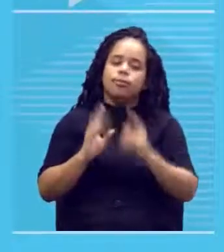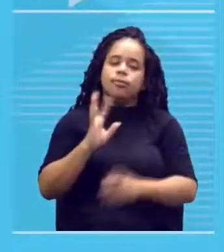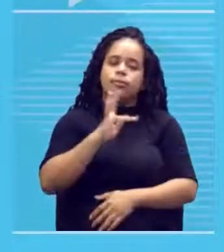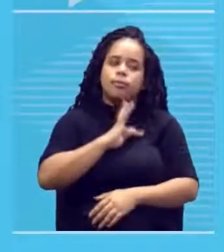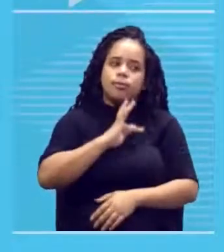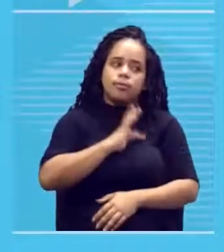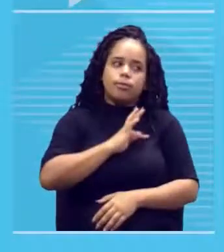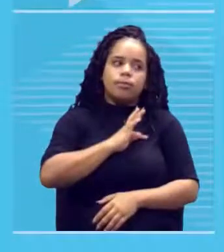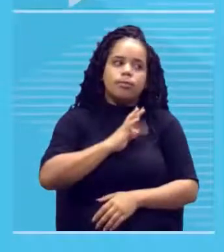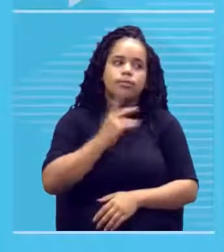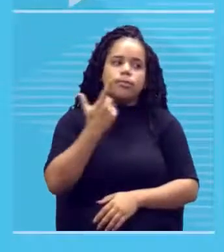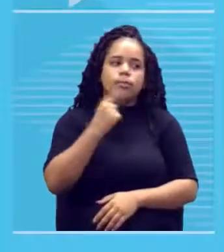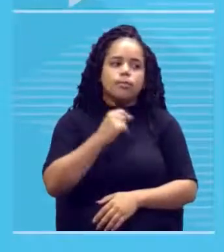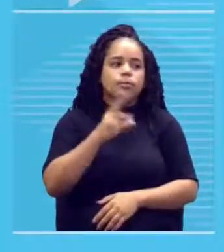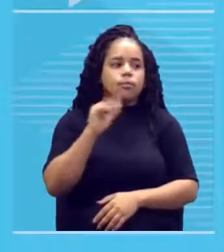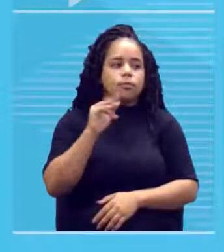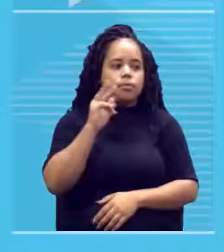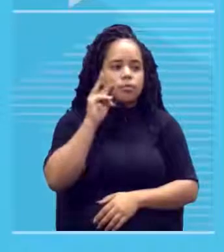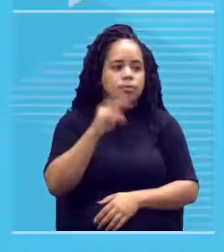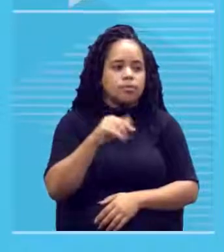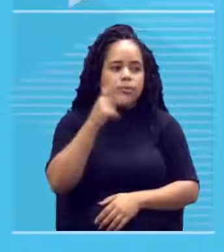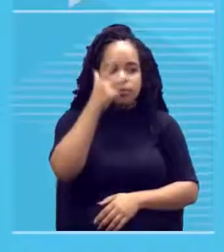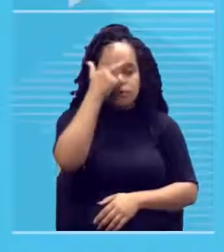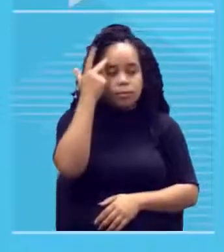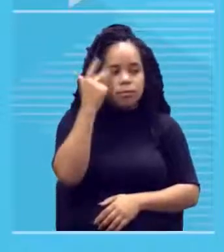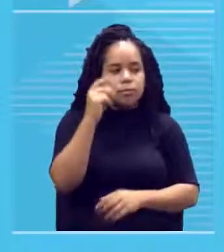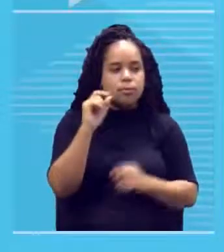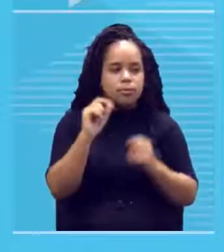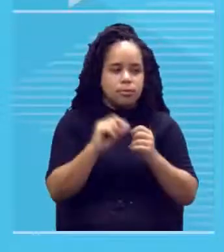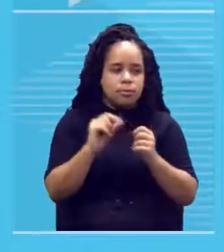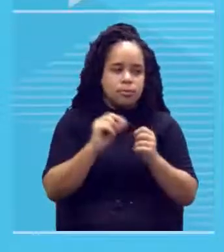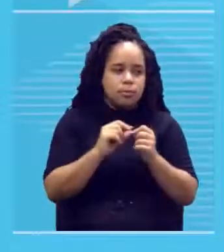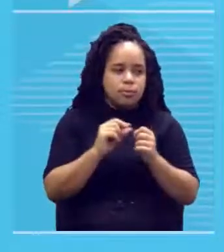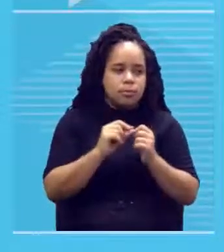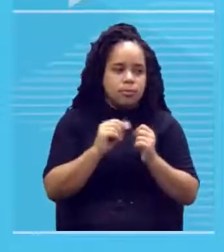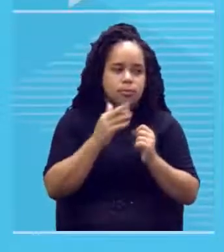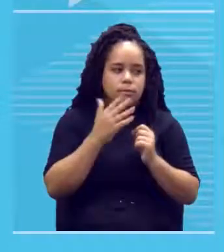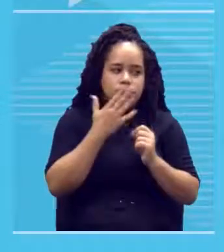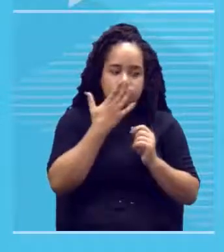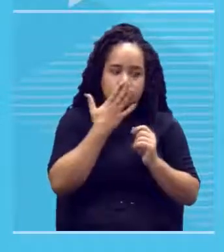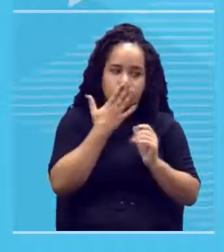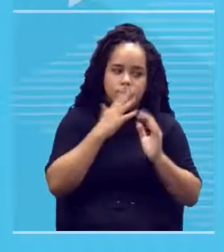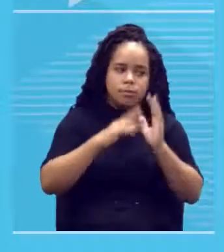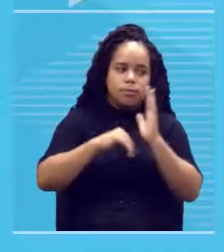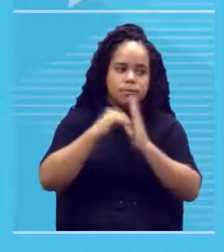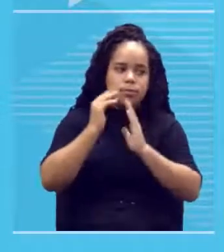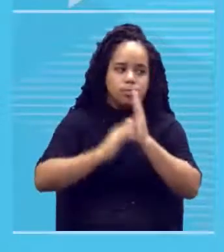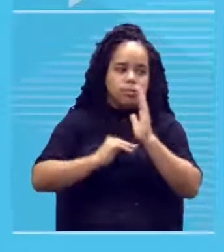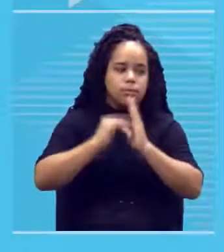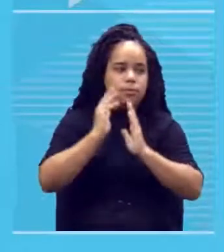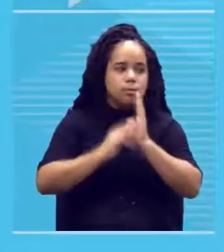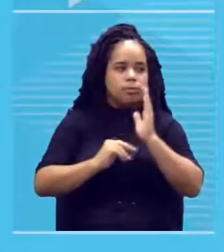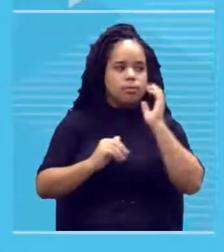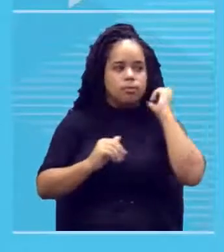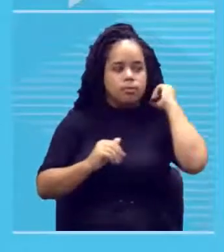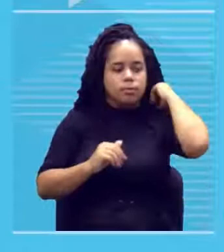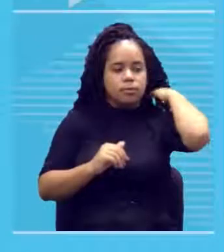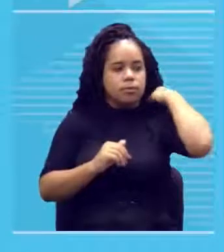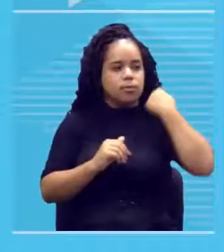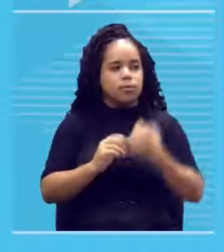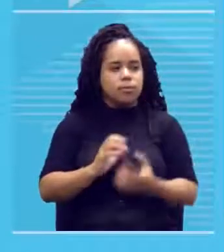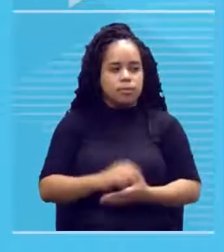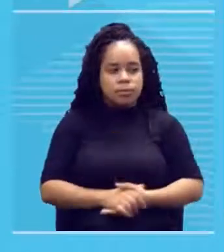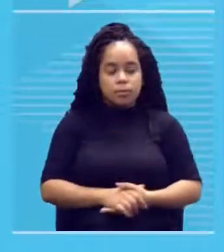Quem nunca viu alguém ou conhece alguém que faz esse tipo de pintura em tecido, com essa